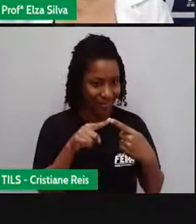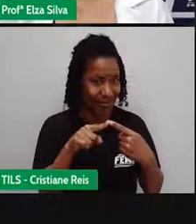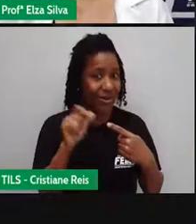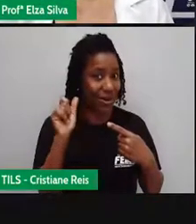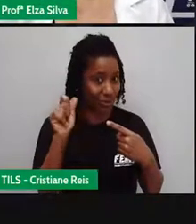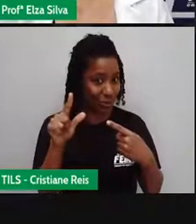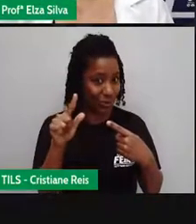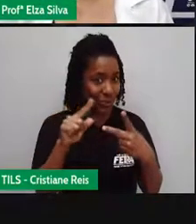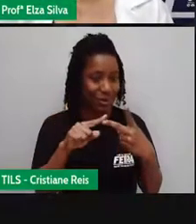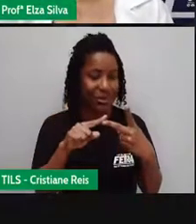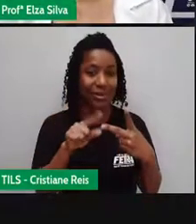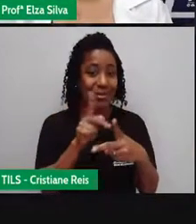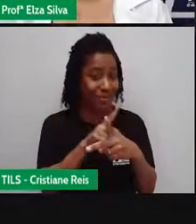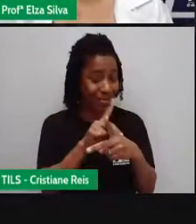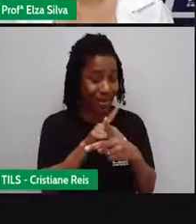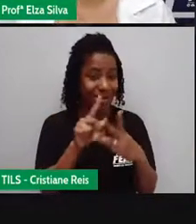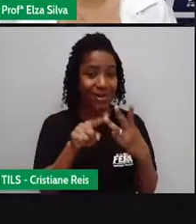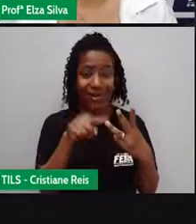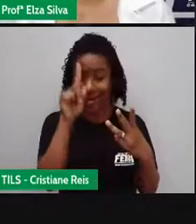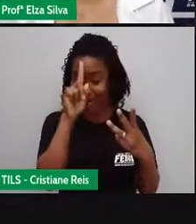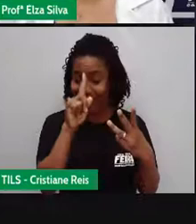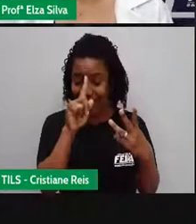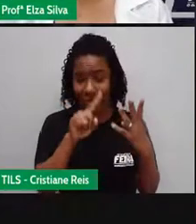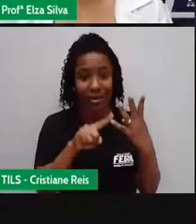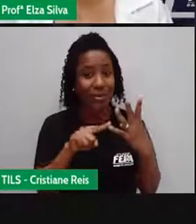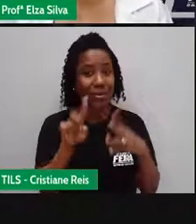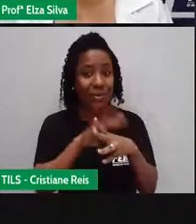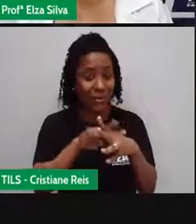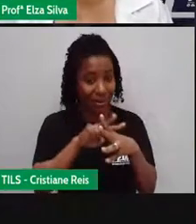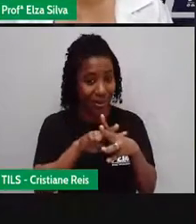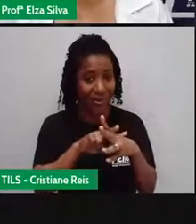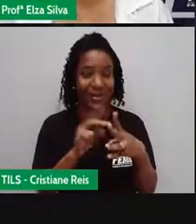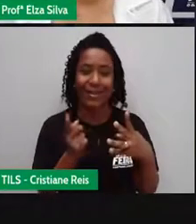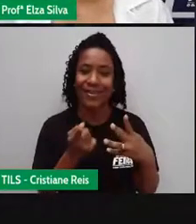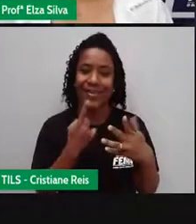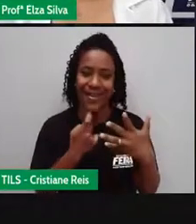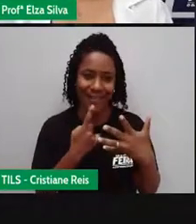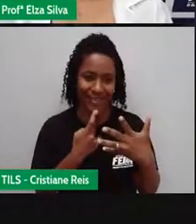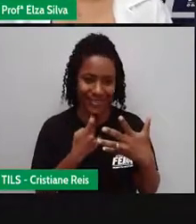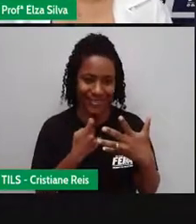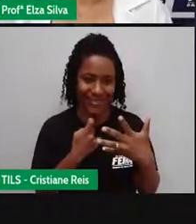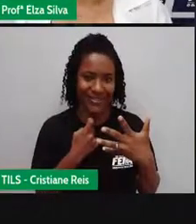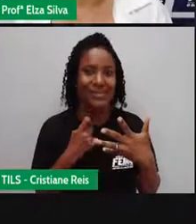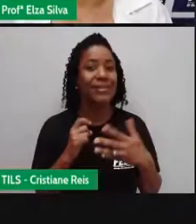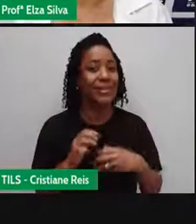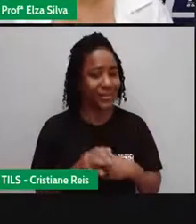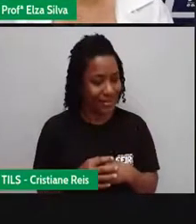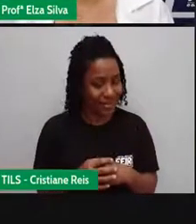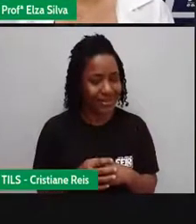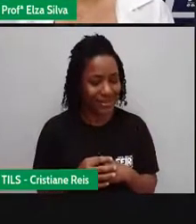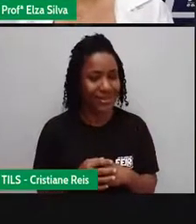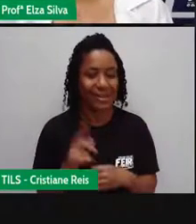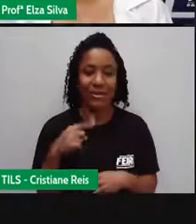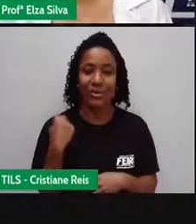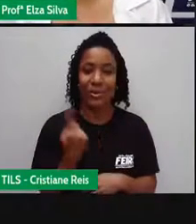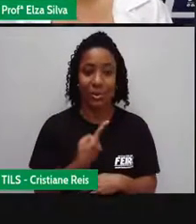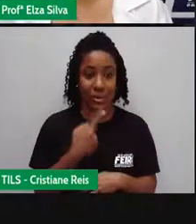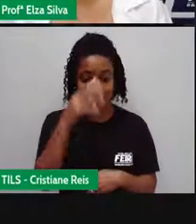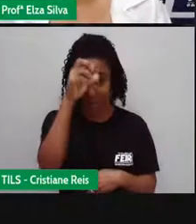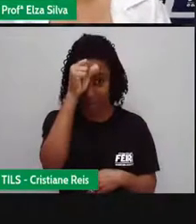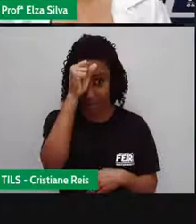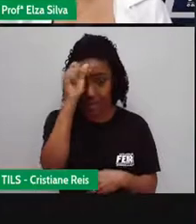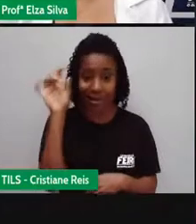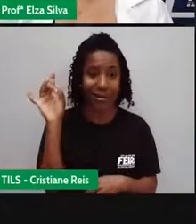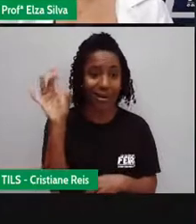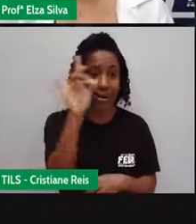black, red, yellow and green. Então, que nós aprendemos é que esses anéis,